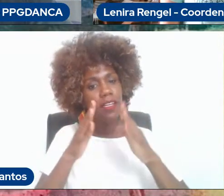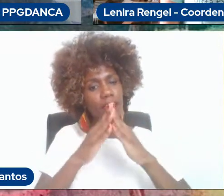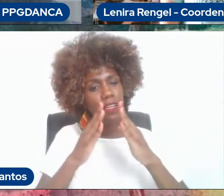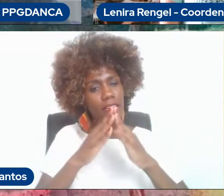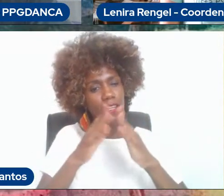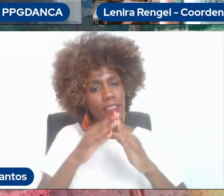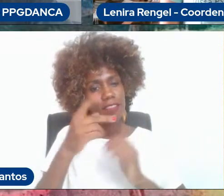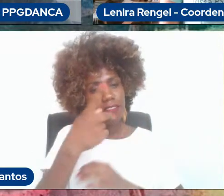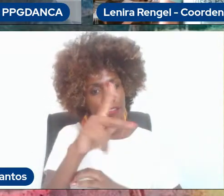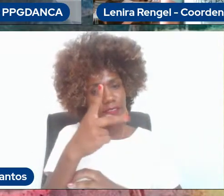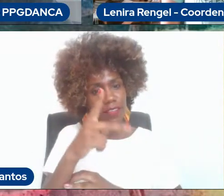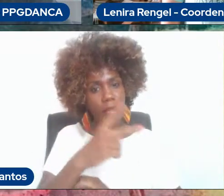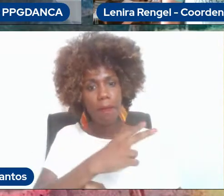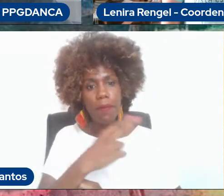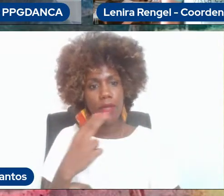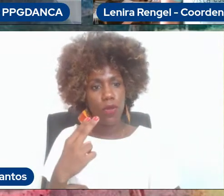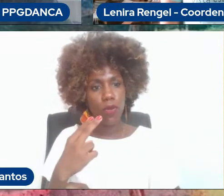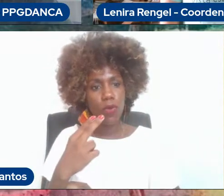bom